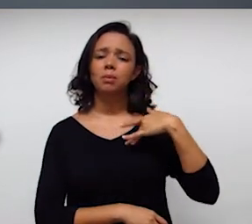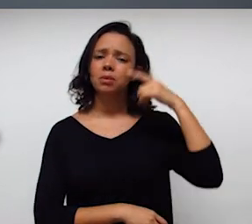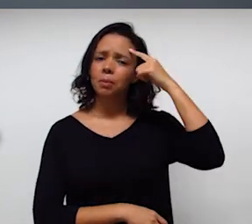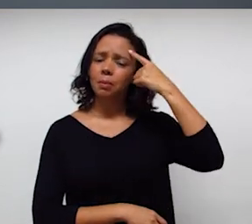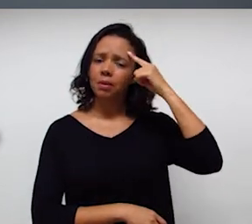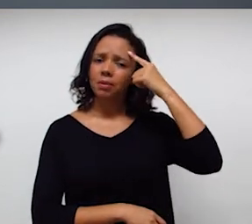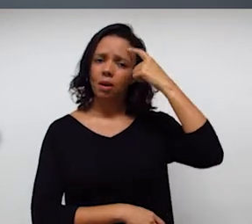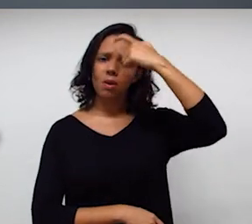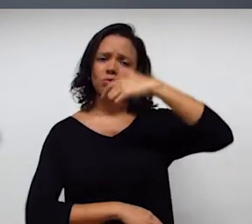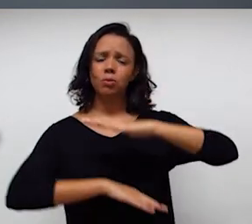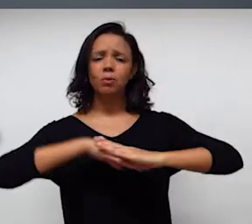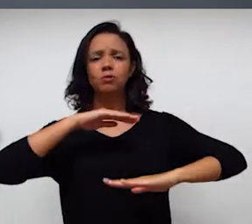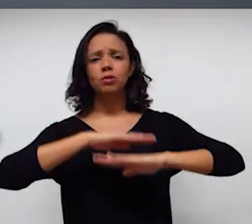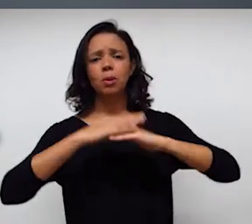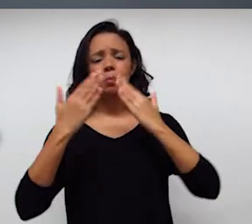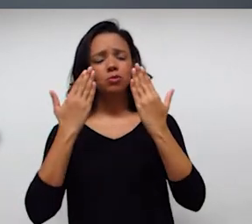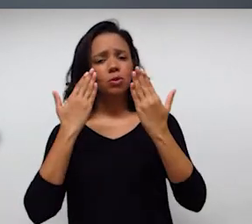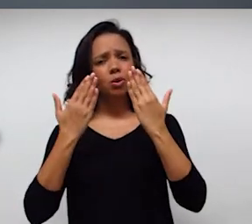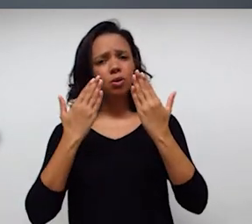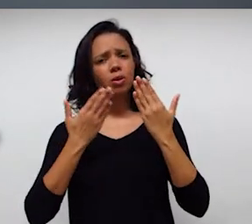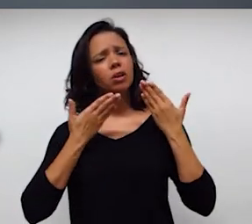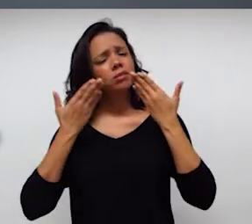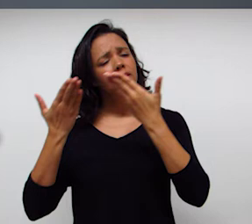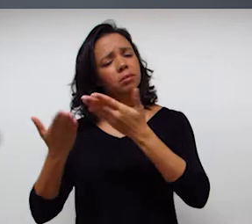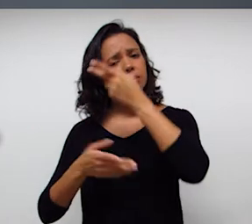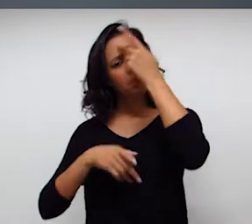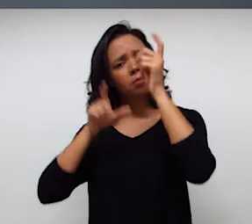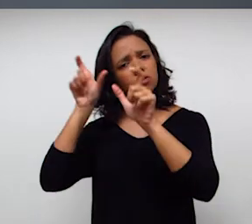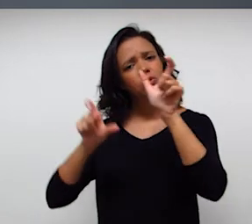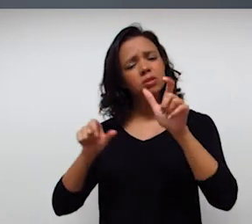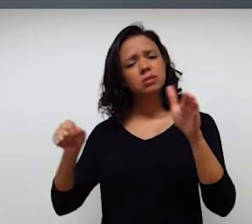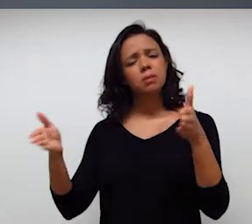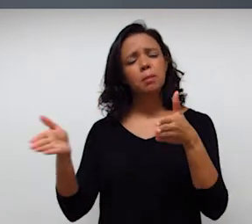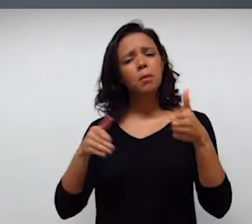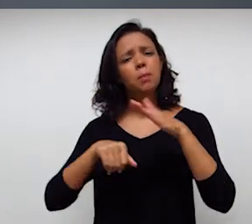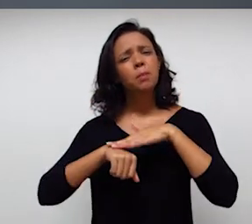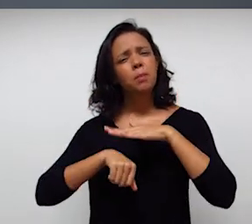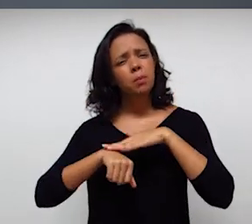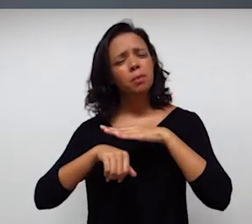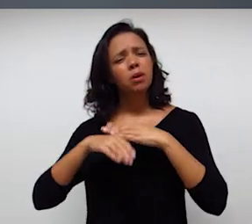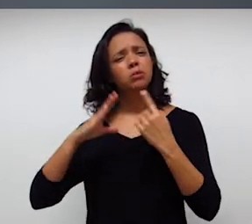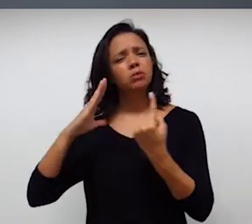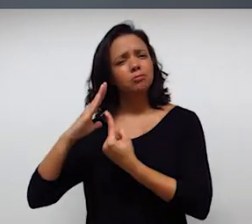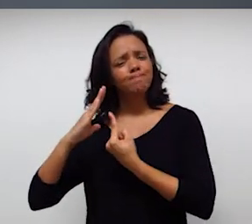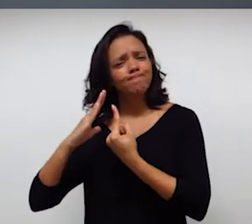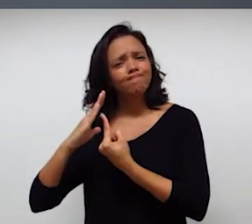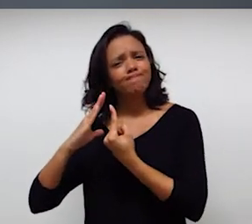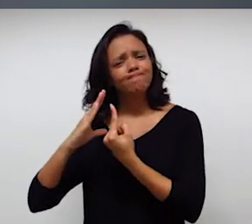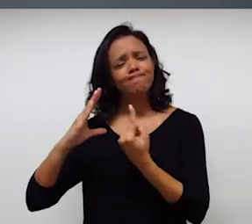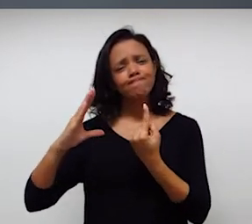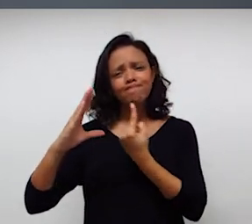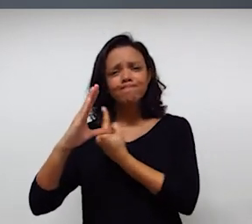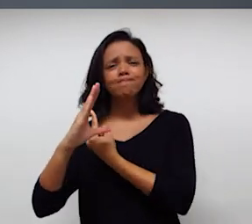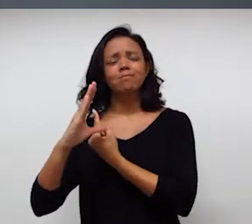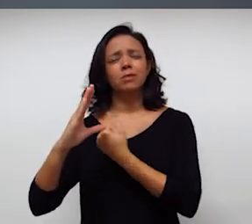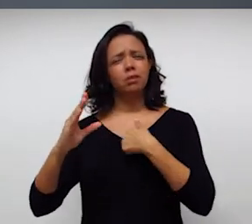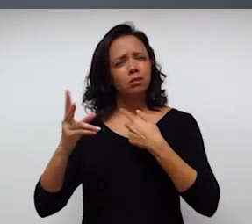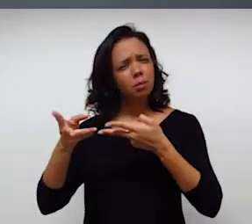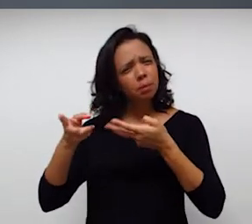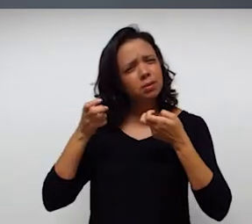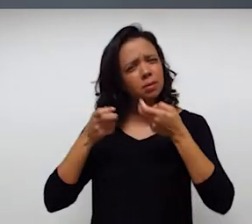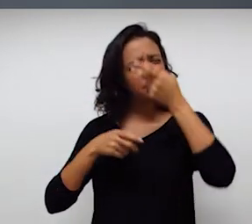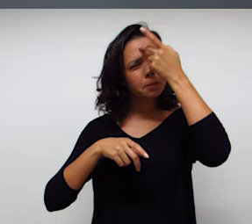venho atendendo algumas pessoas nesse momento de isolamento social. Percebi que algumas delas estão sentindo